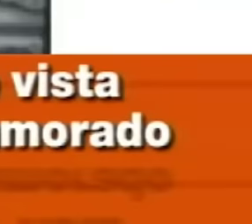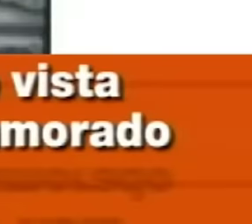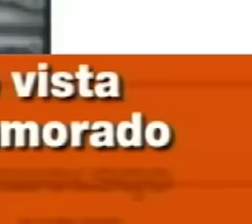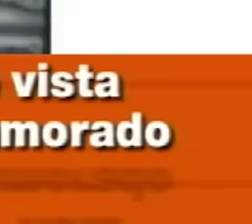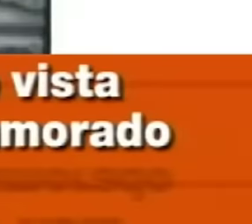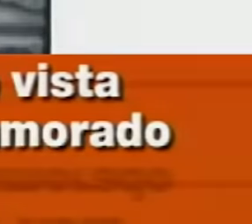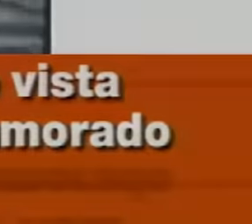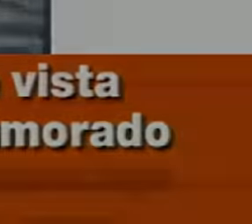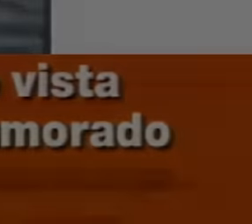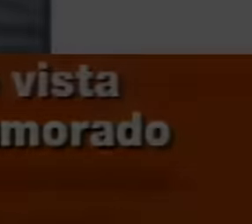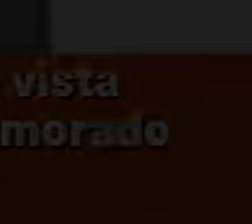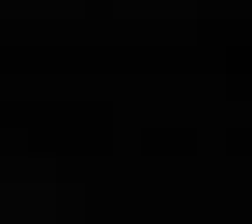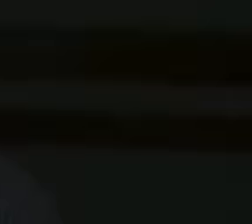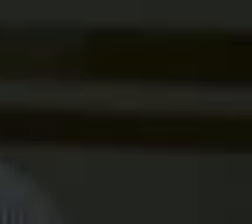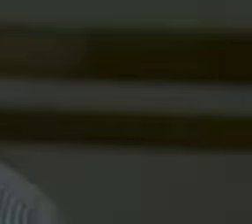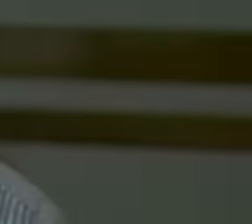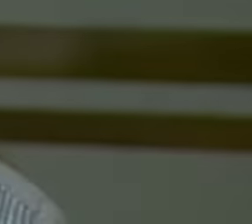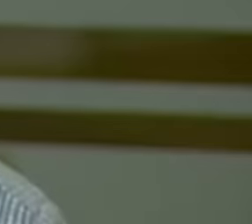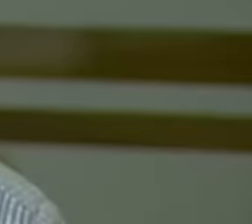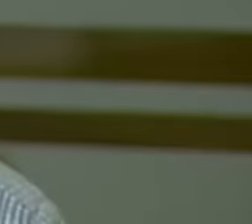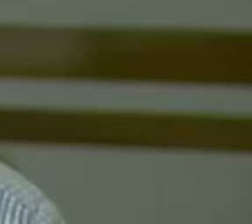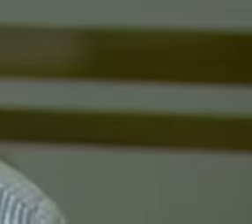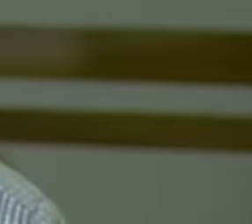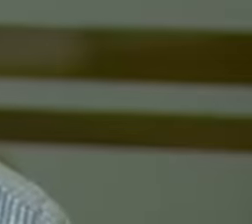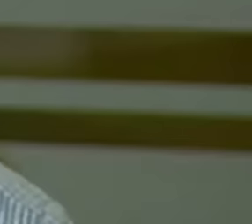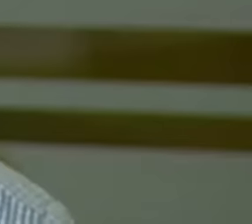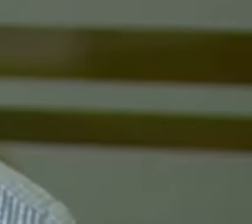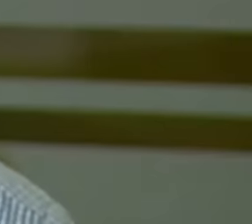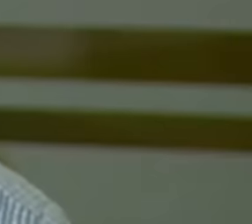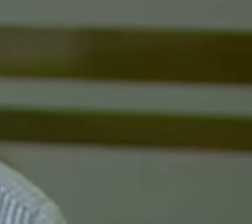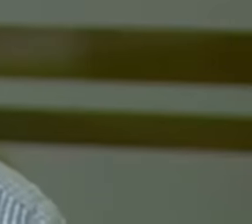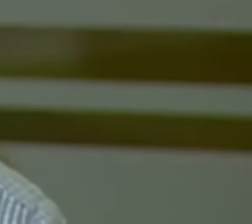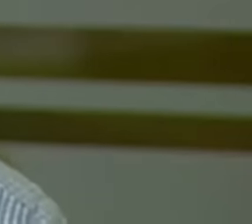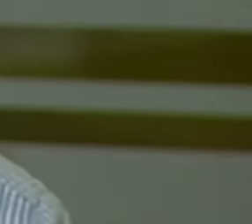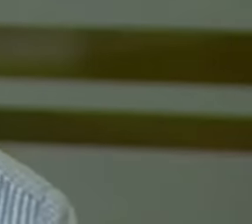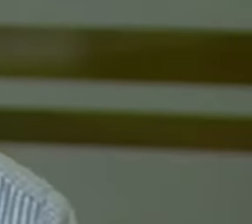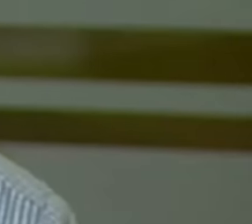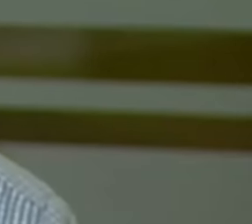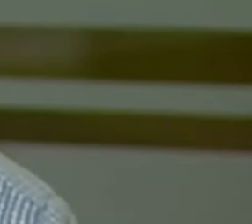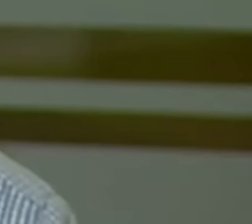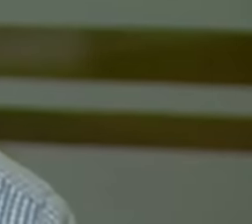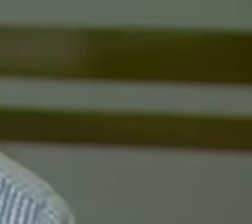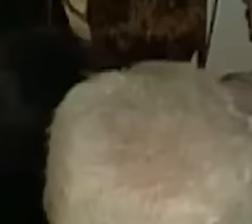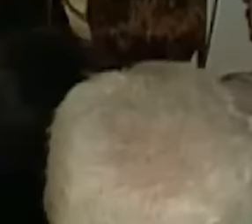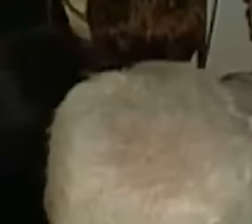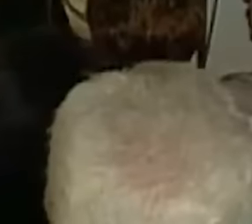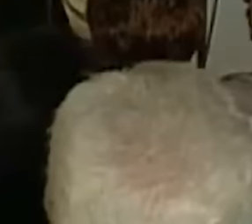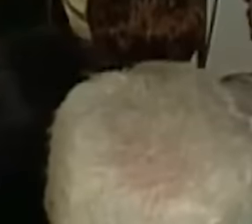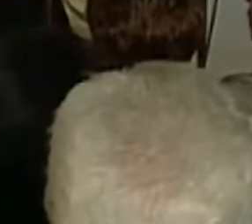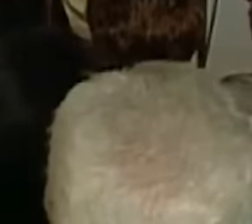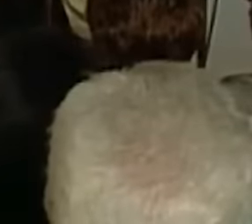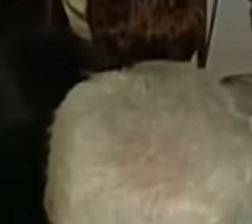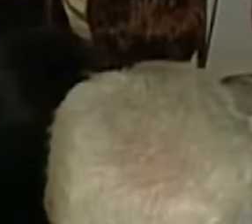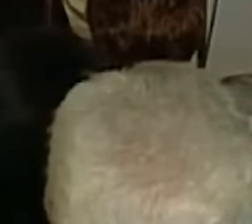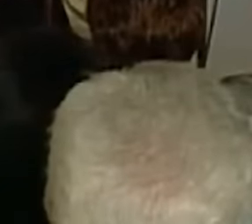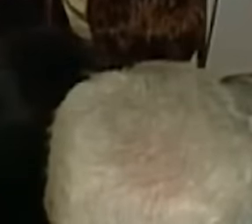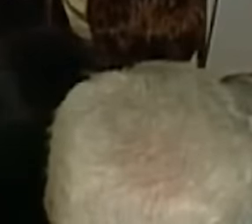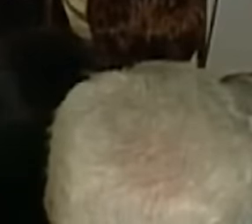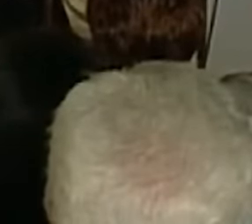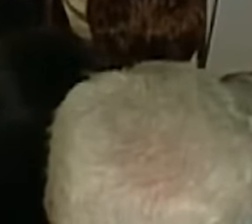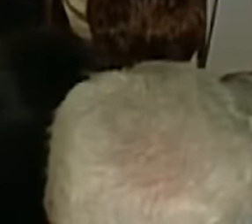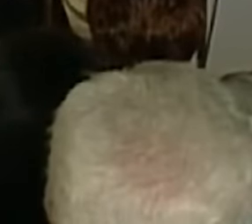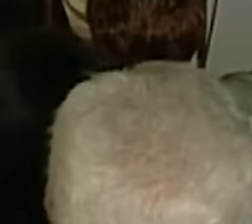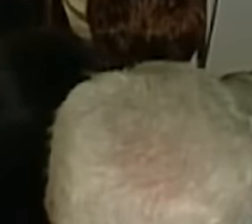ao meio Freud dizia que esse sentimento que é mais do que sentimento é um complexo de